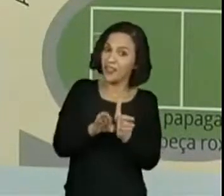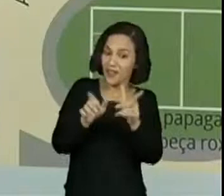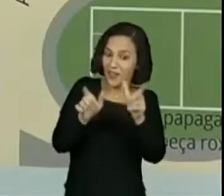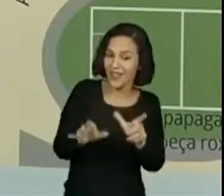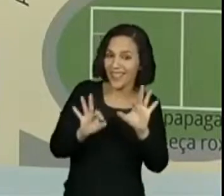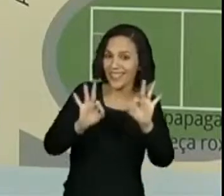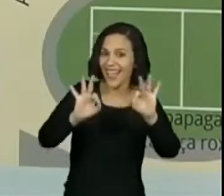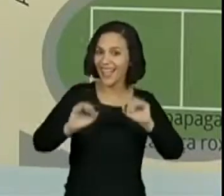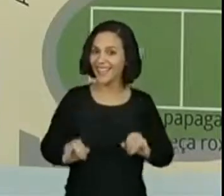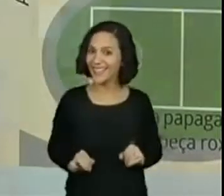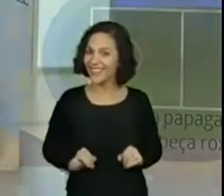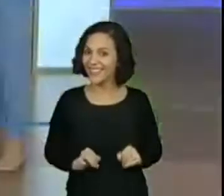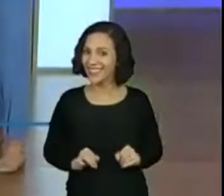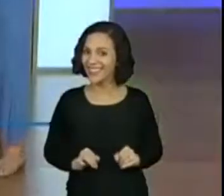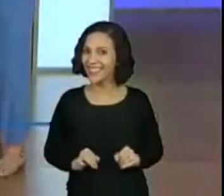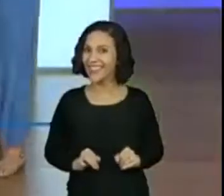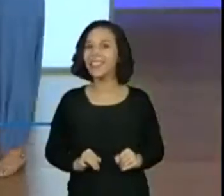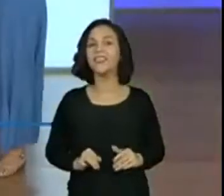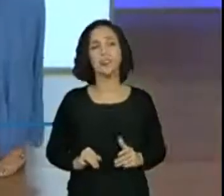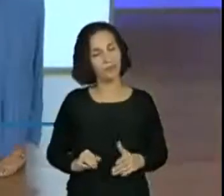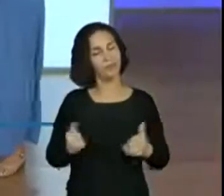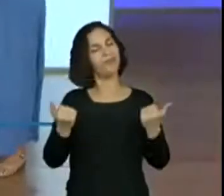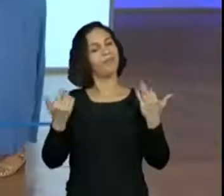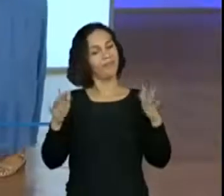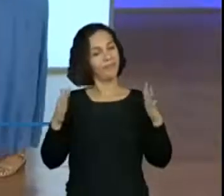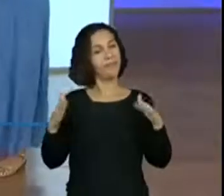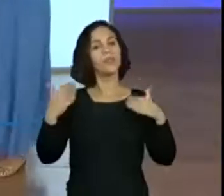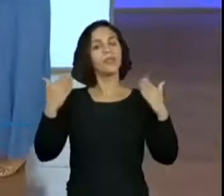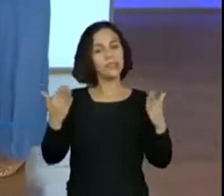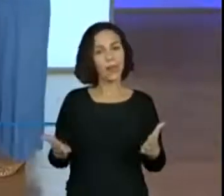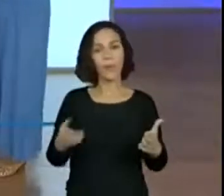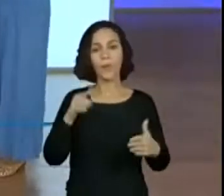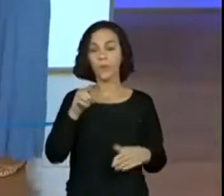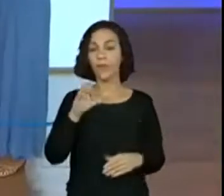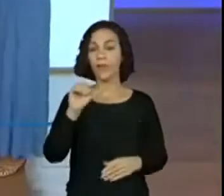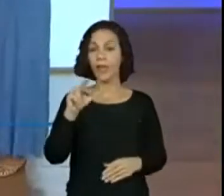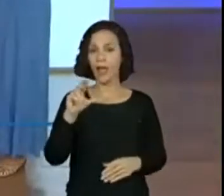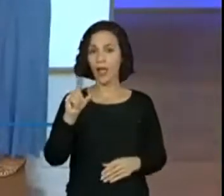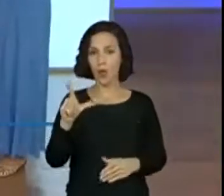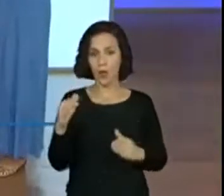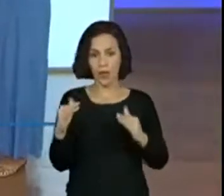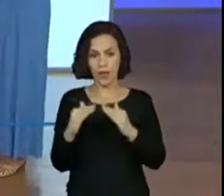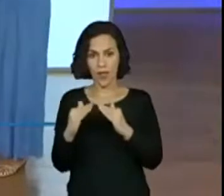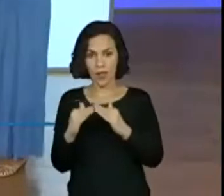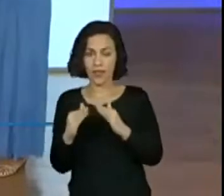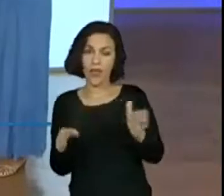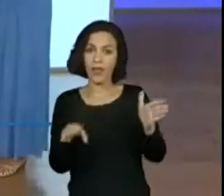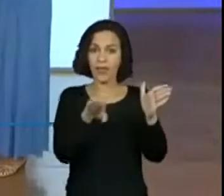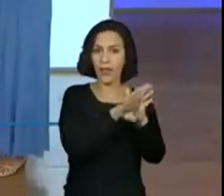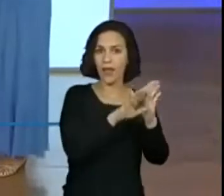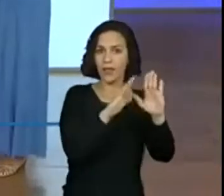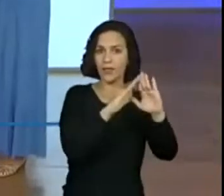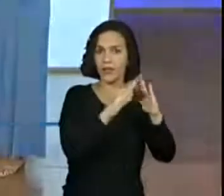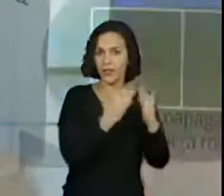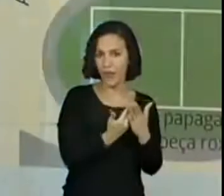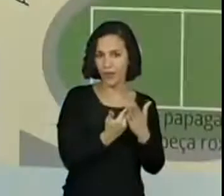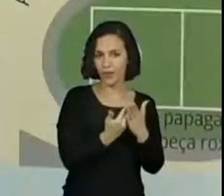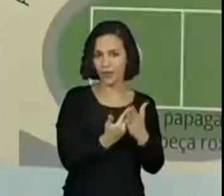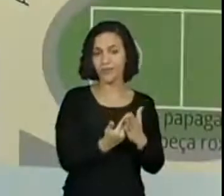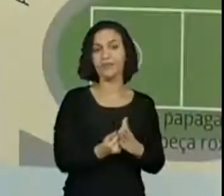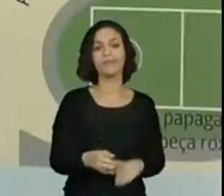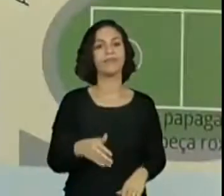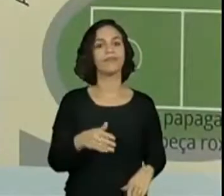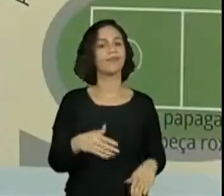destino. Muito bem. Então, para levar a Carol da casa dela para a escola, ela virou à